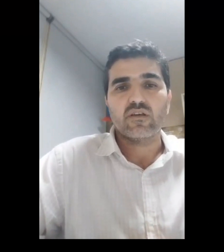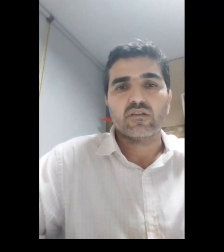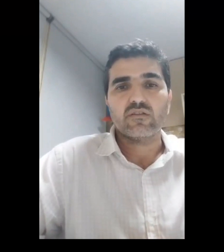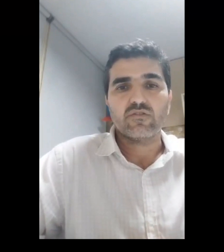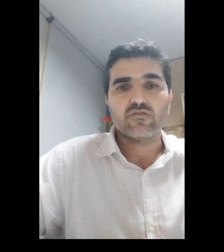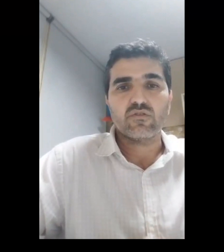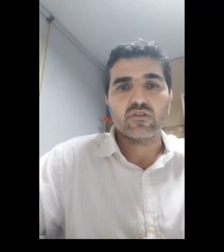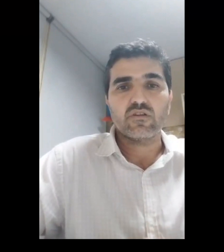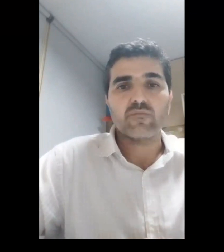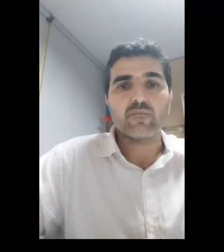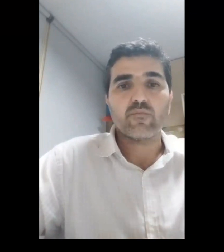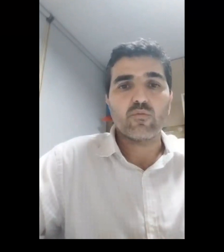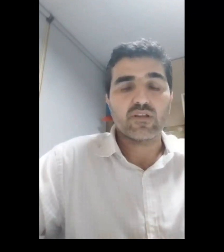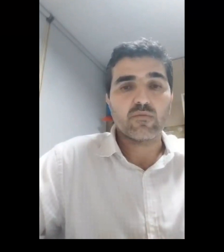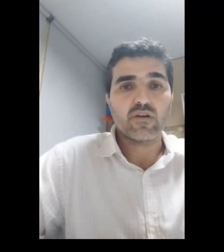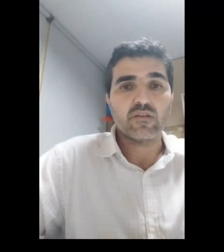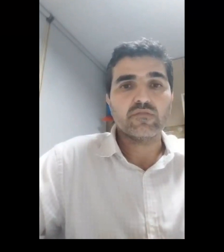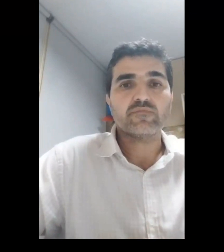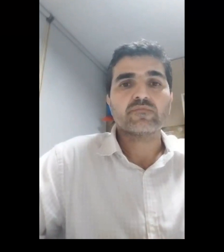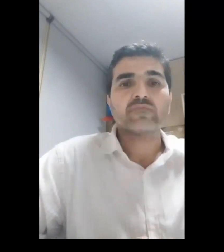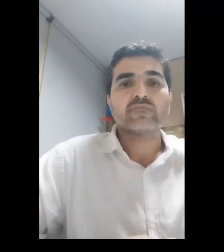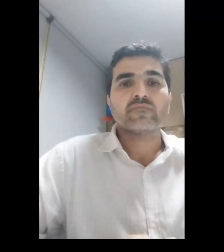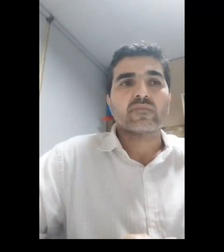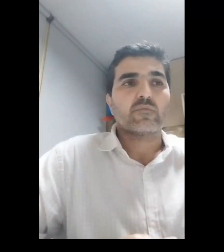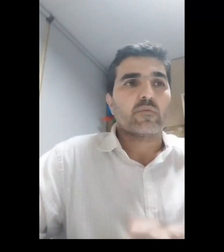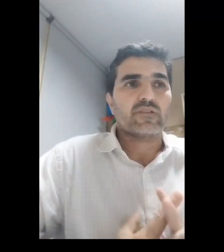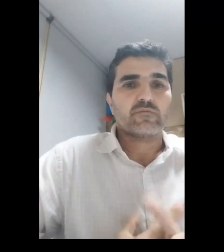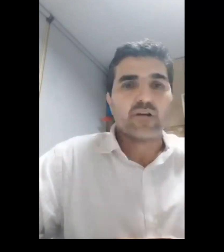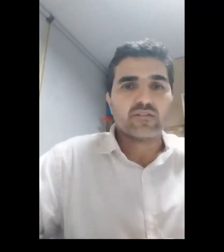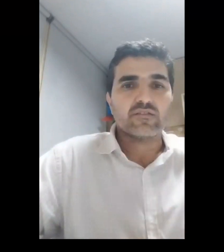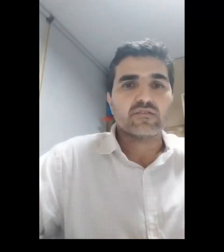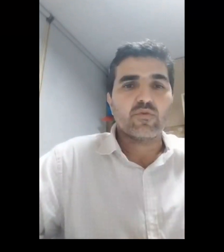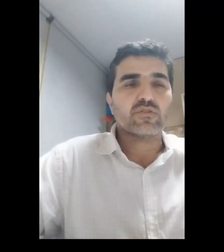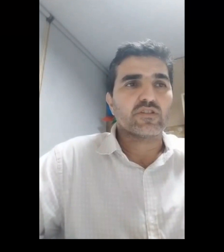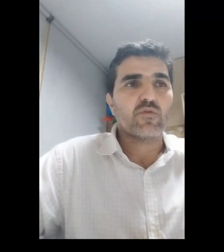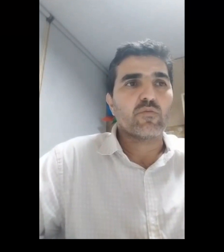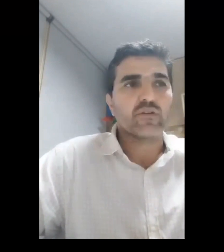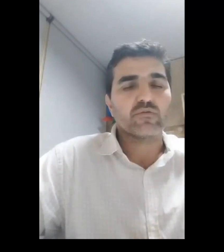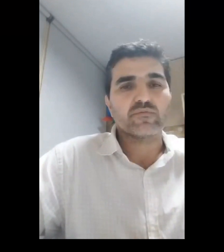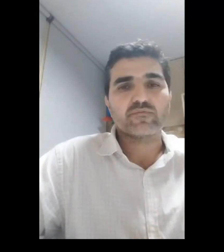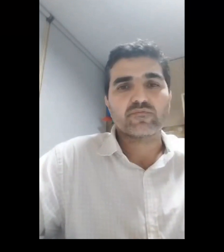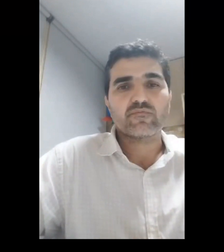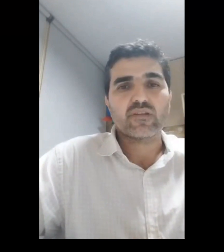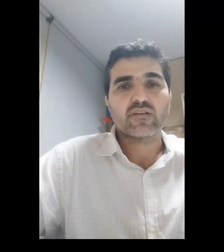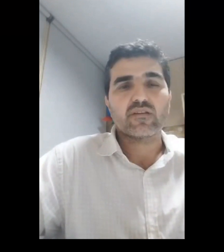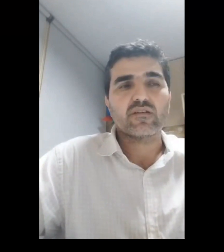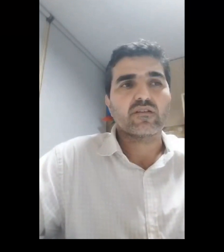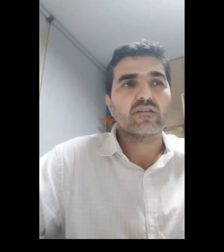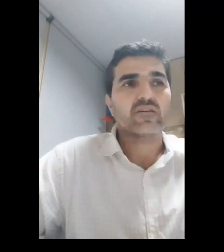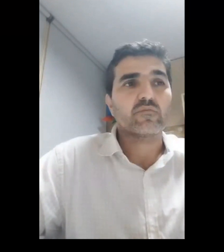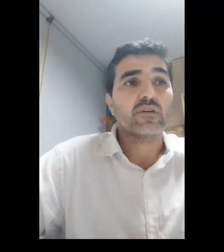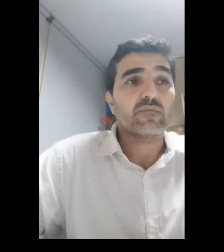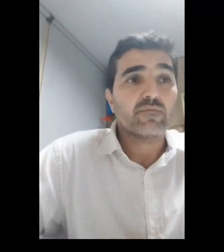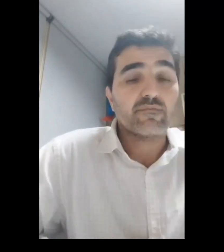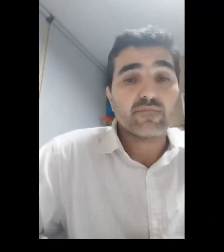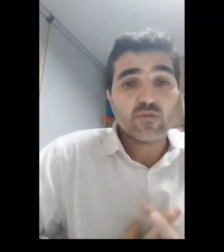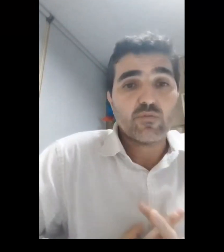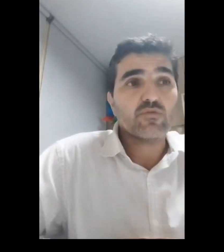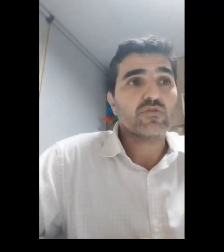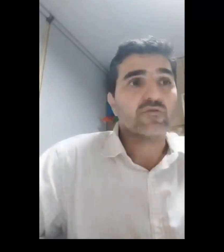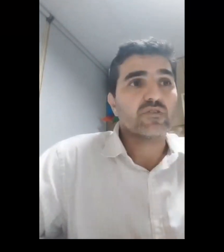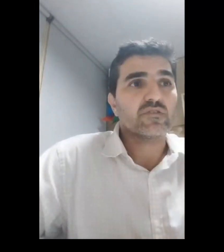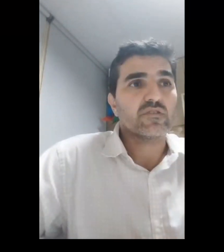da Defensoria Pública da Bahia, para participar desse importante momento. Bem,